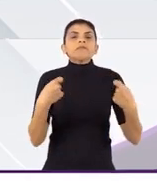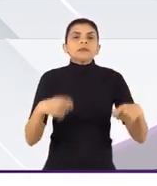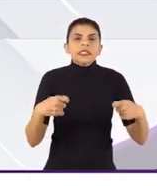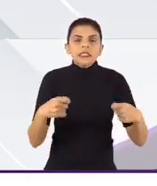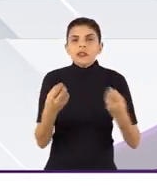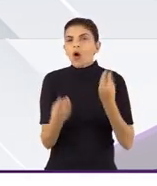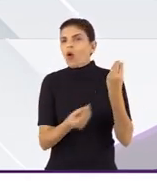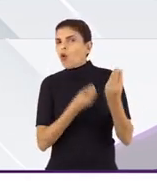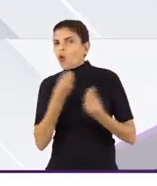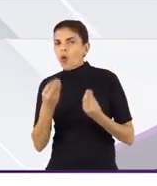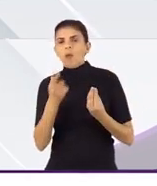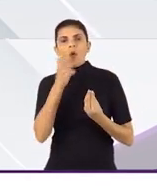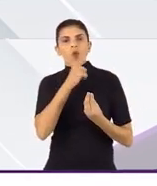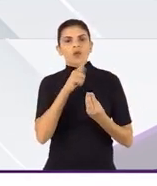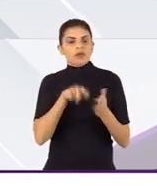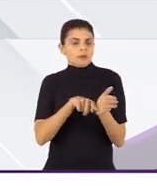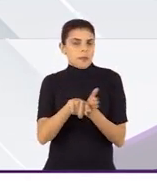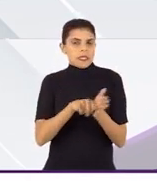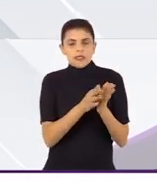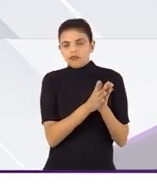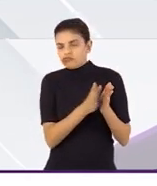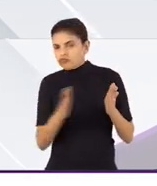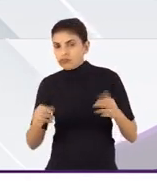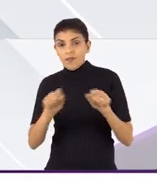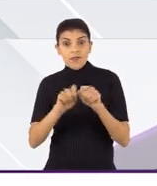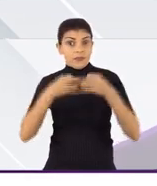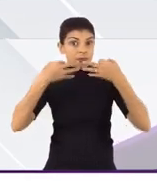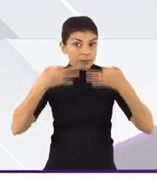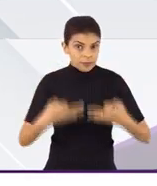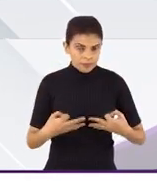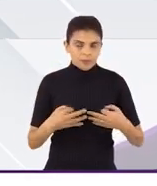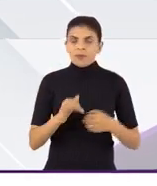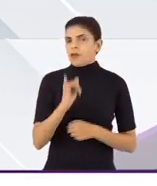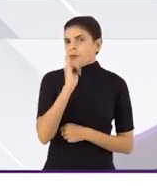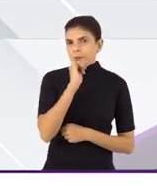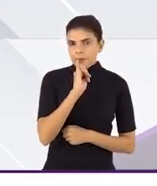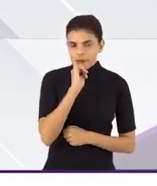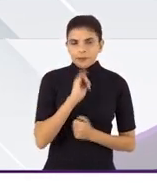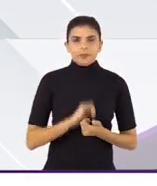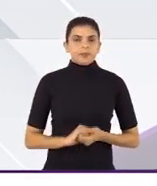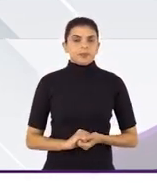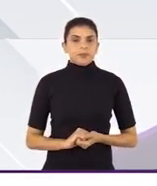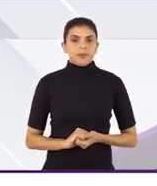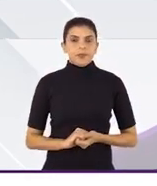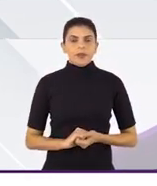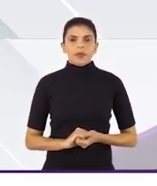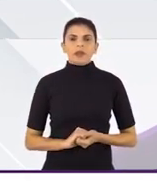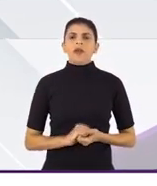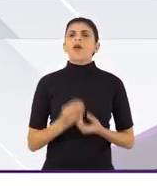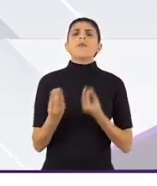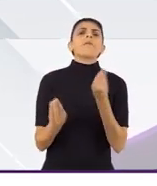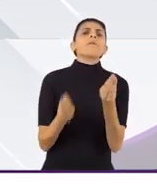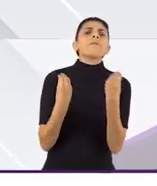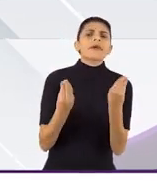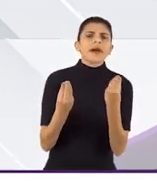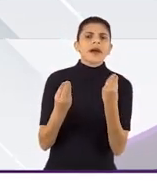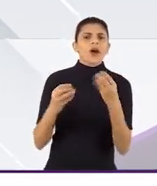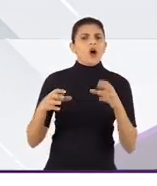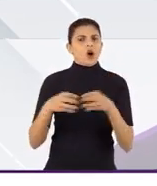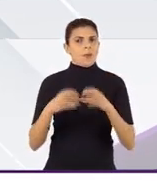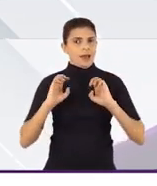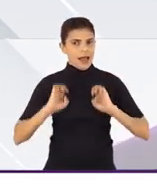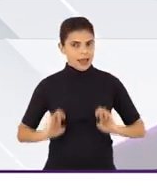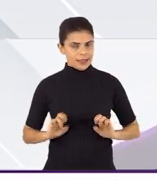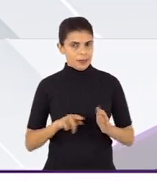tudo o que vocês precisam para conduzir bem a pesquisa de vocês. Ou seja, a atribuição do Comitê